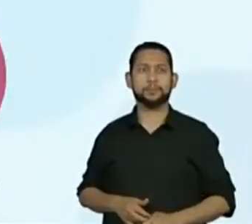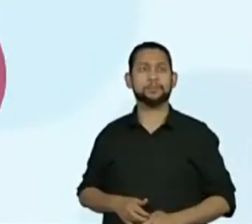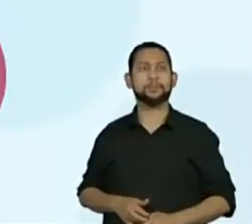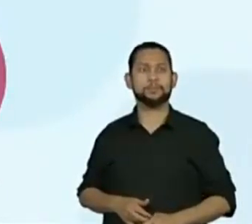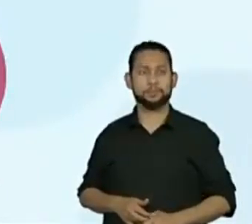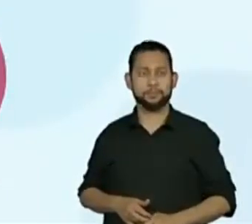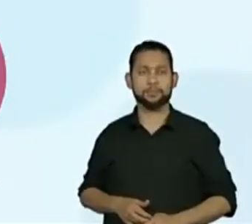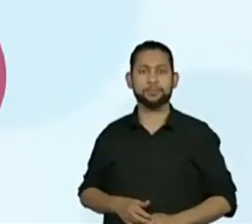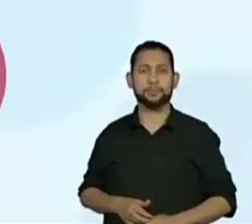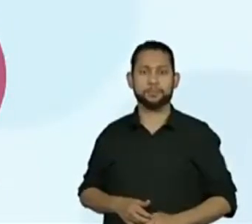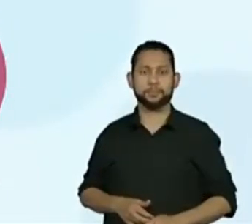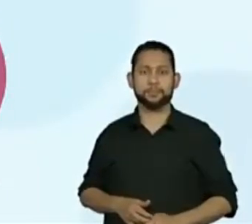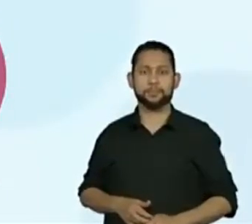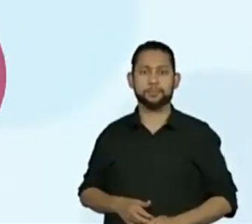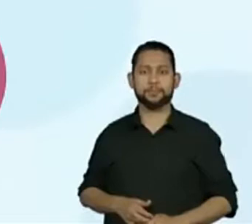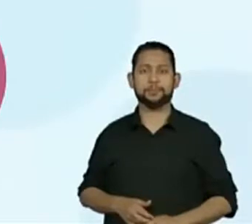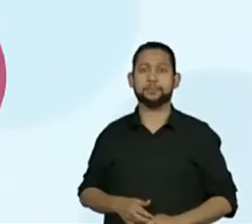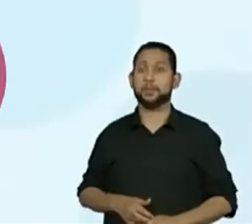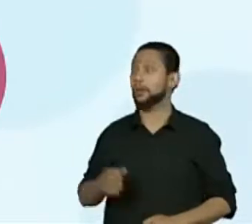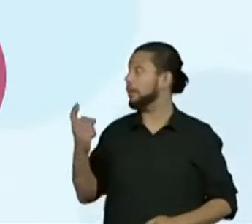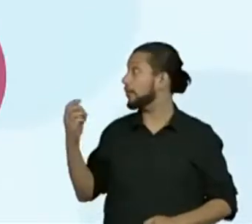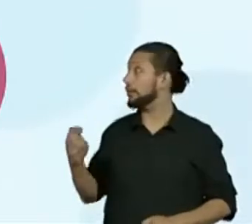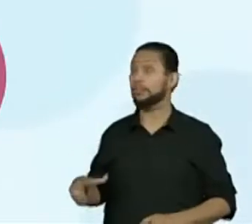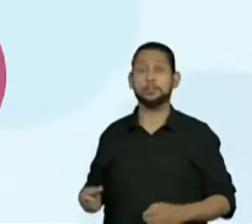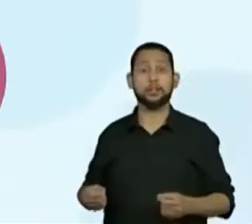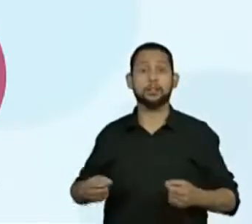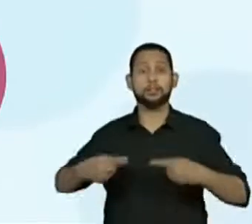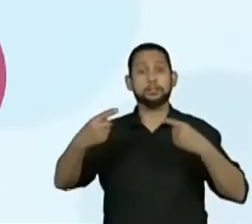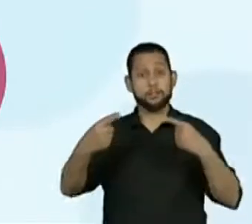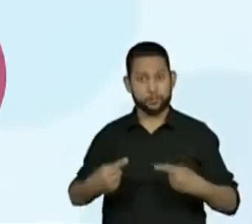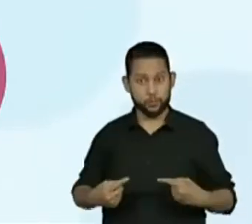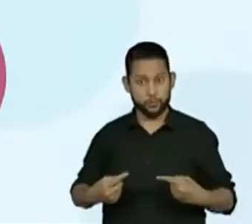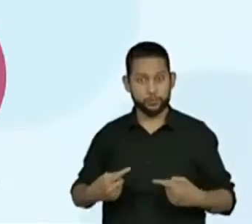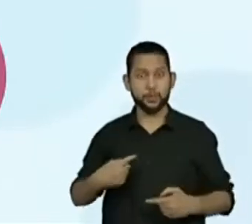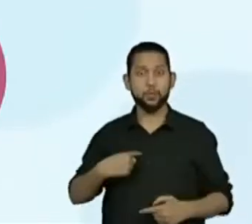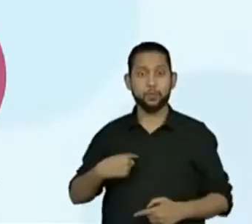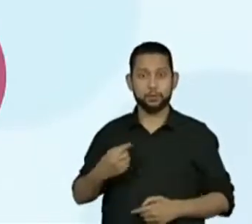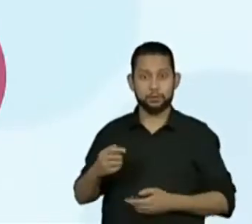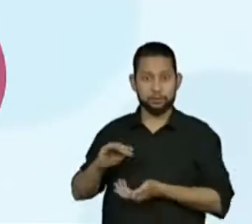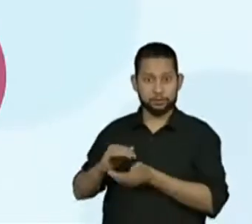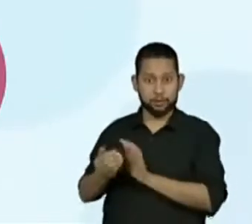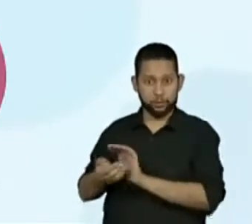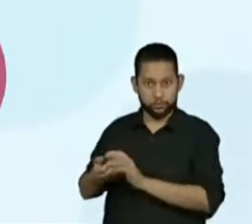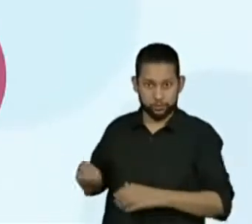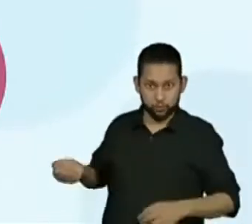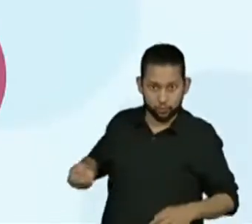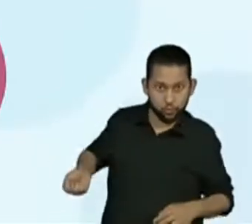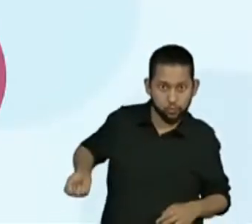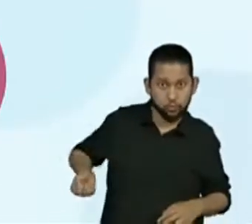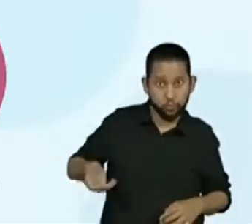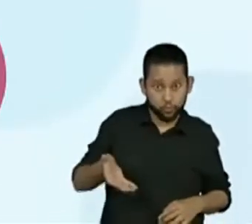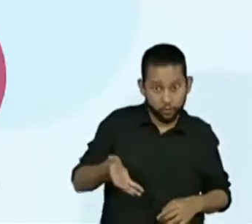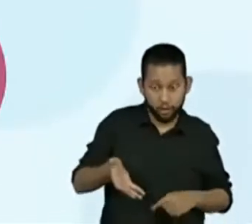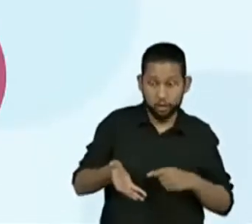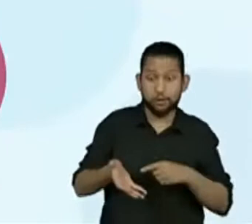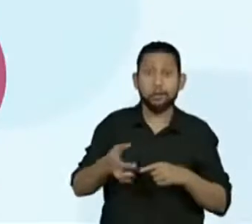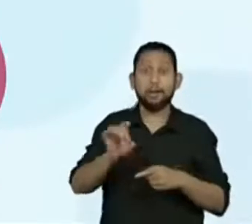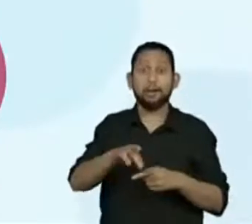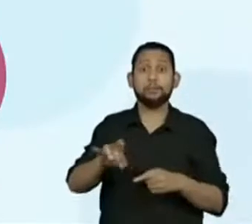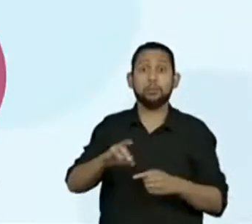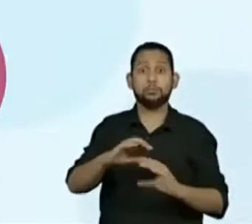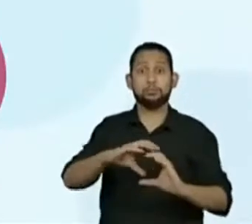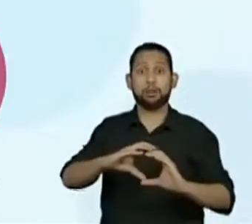Então, olha só, vai ter um desafio. A professora vai jogar um dado com seis lados, com alguns comandos.